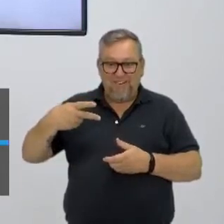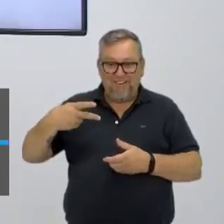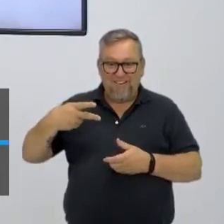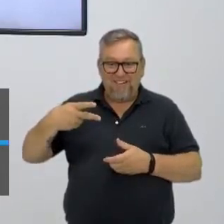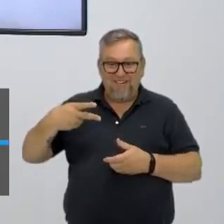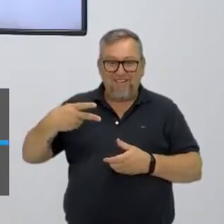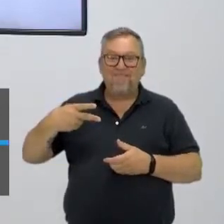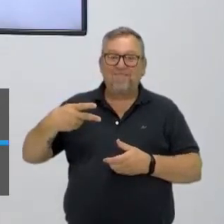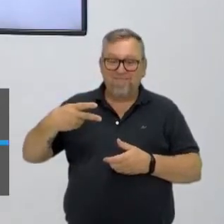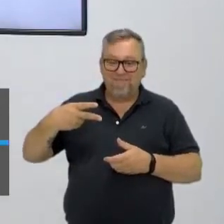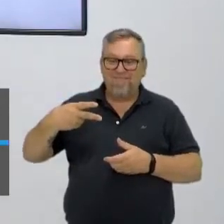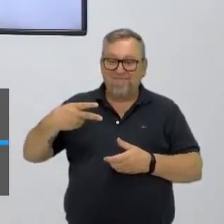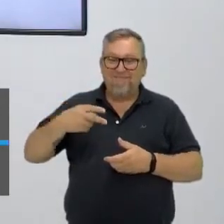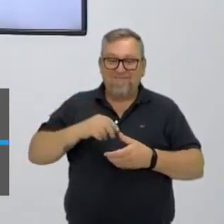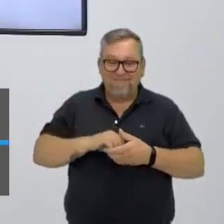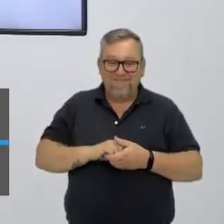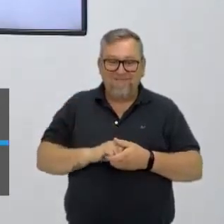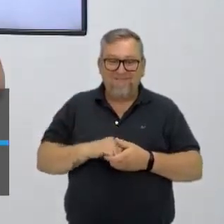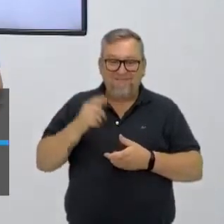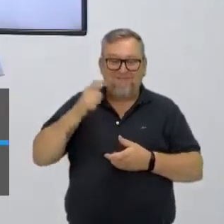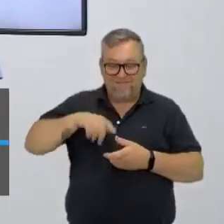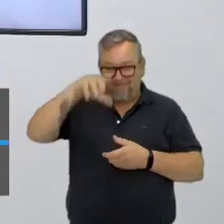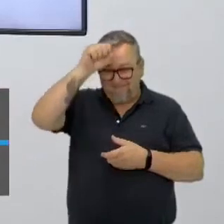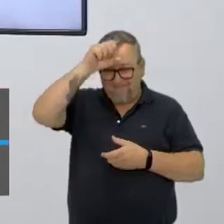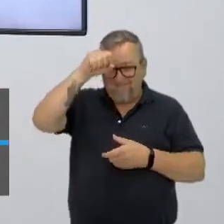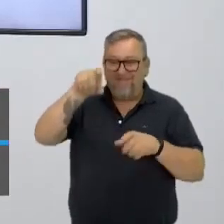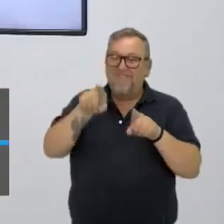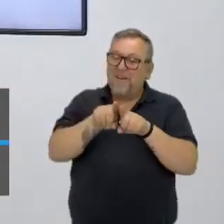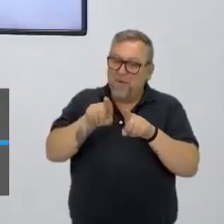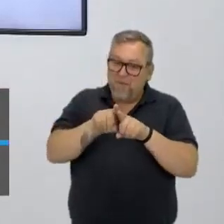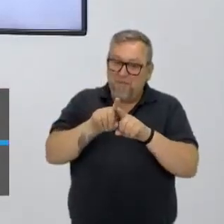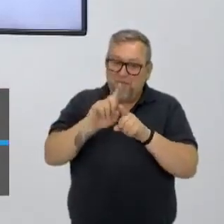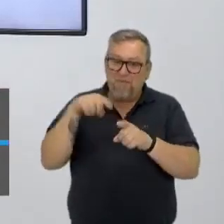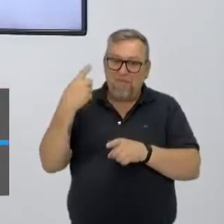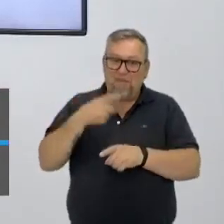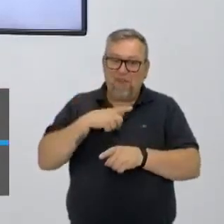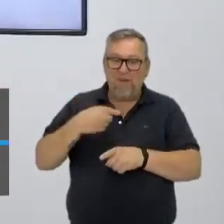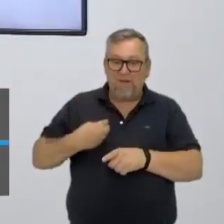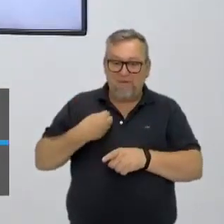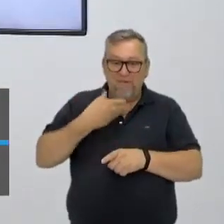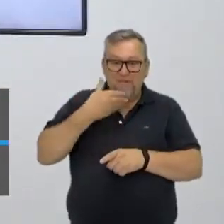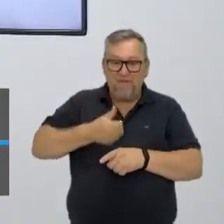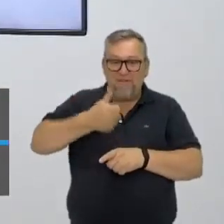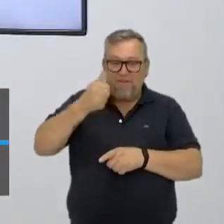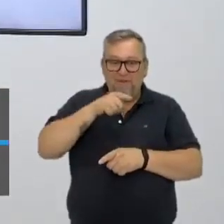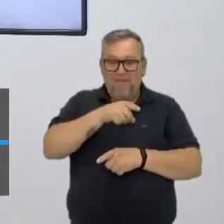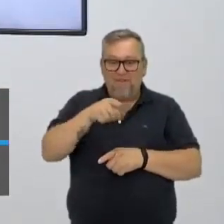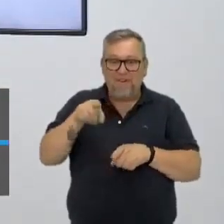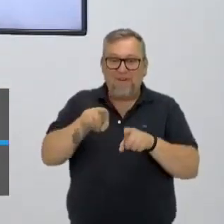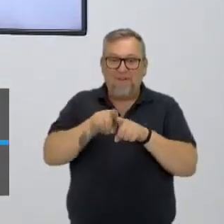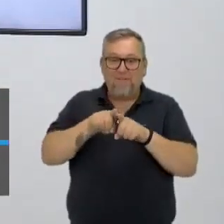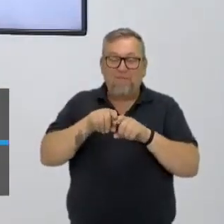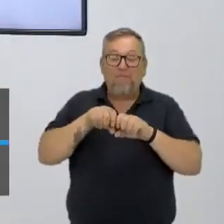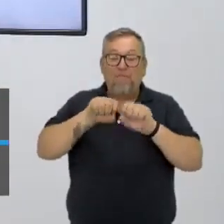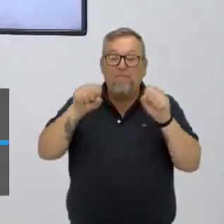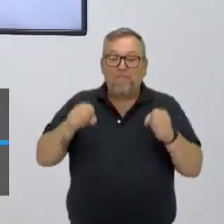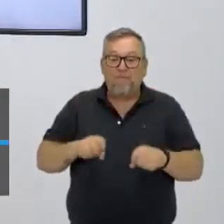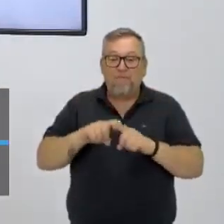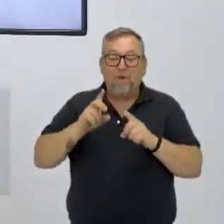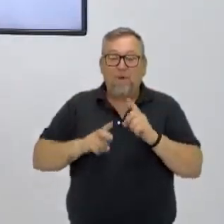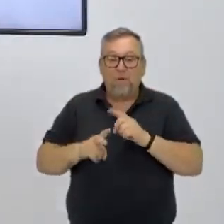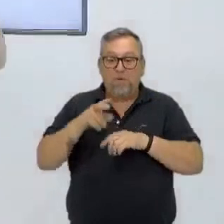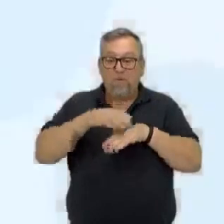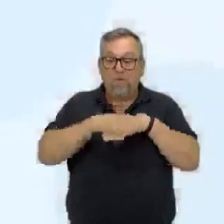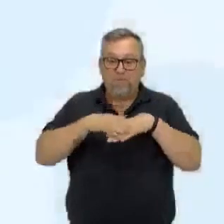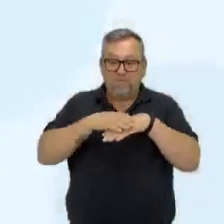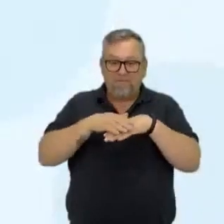CO2. Perfeito. Está aprendendo com a gente, é isso aí. A gente está aqui para fazer sempre o melhor para você. Bom, sistematizamos, mas para a gente continuar essa